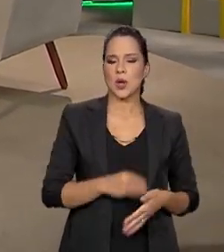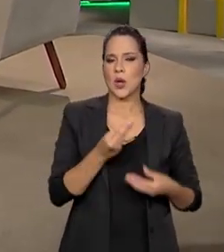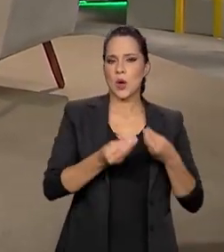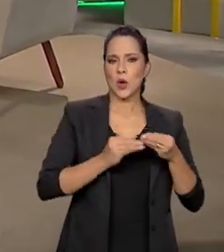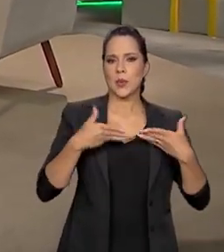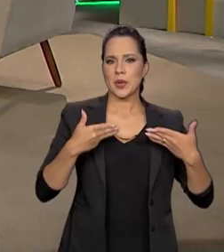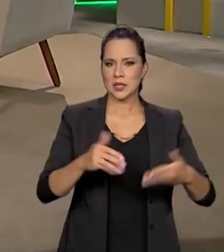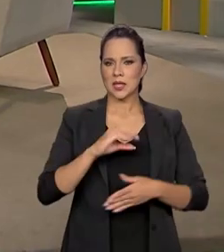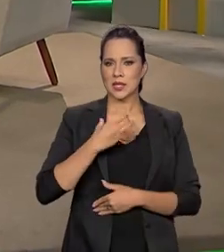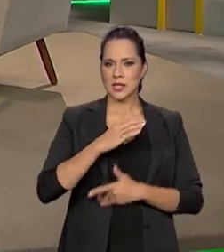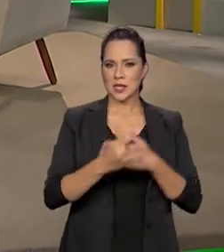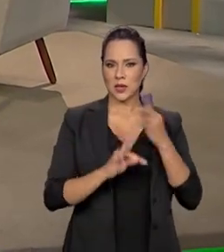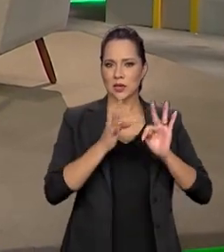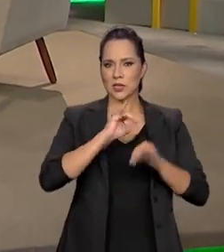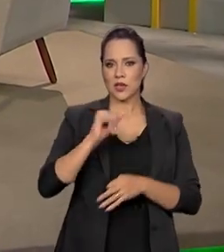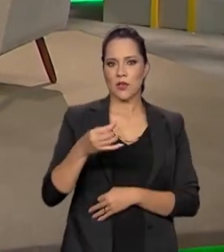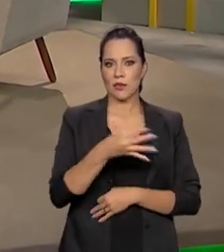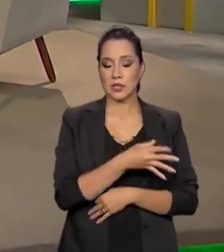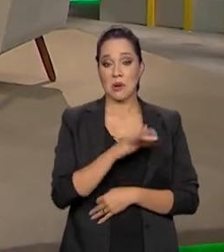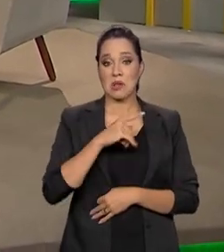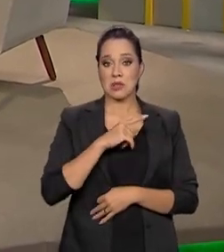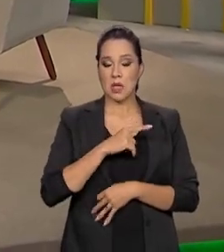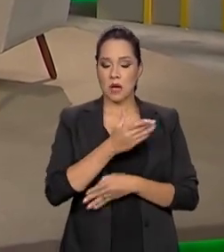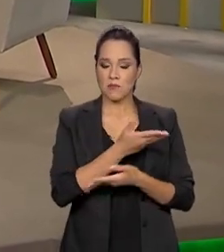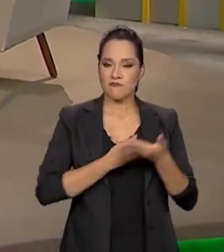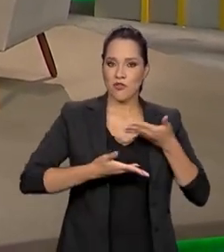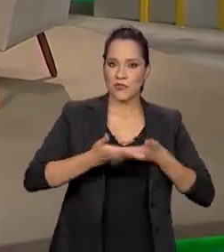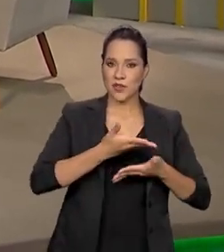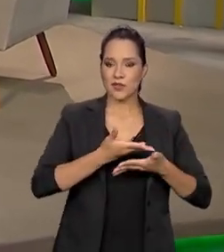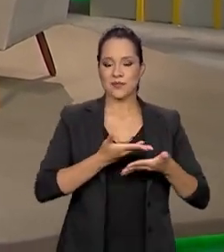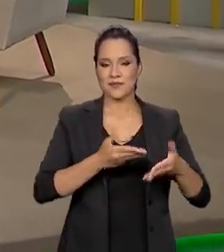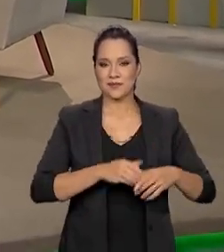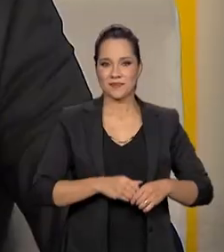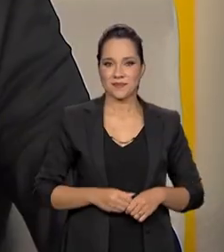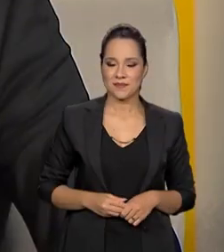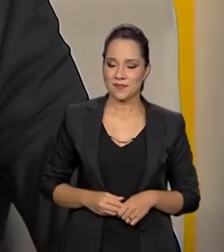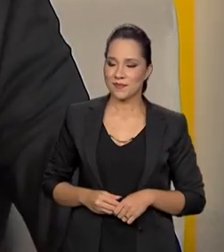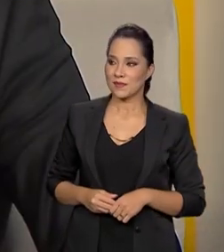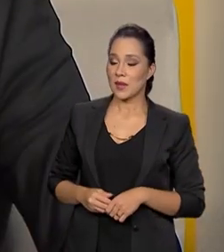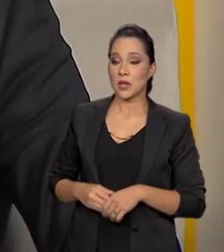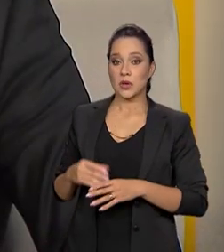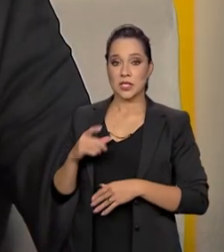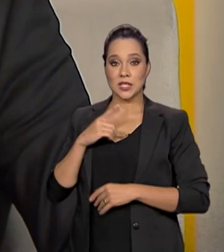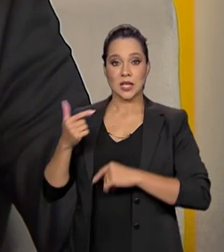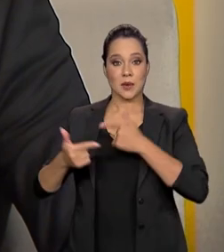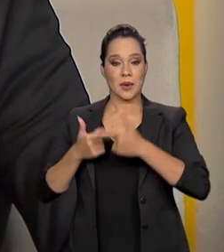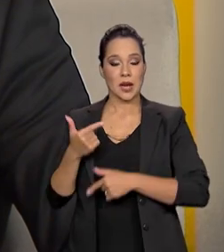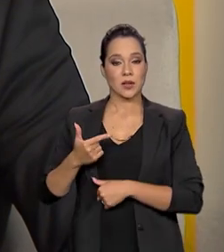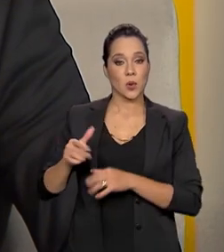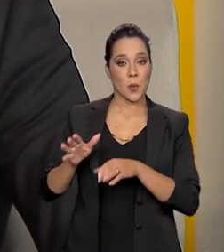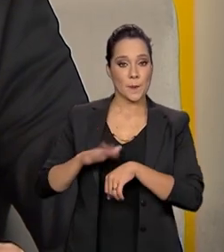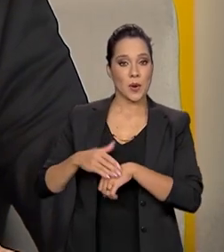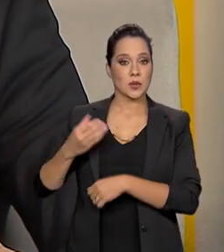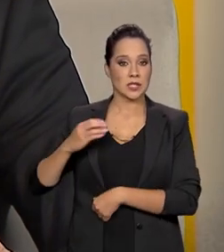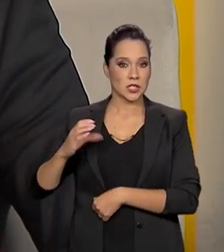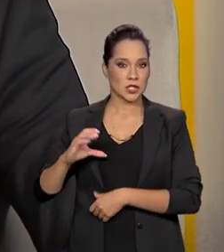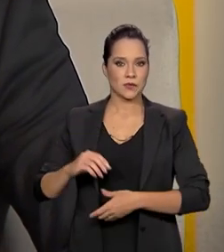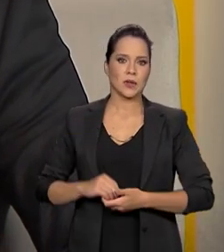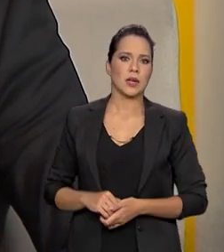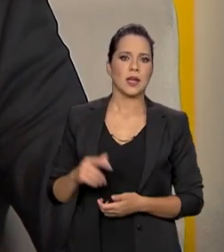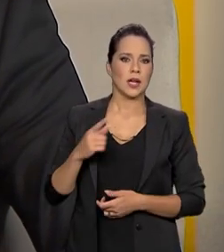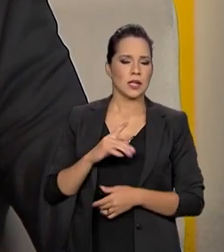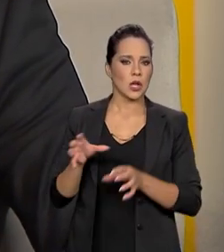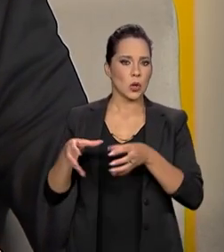que o Ministério da Ciência e Tecnologia e Inovações está envolvido nisso também, secretário? Paulo, a gente tem trabalhado com cientistas e nós temos